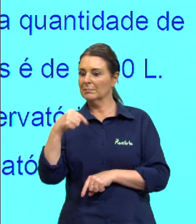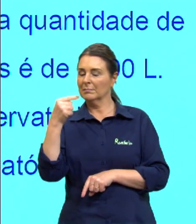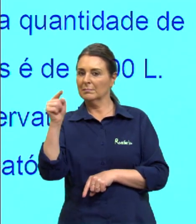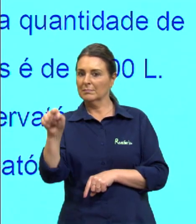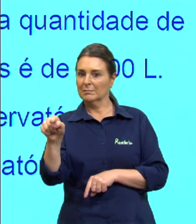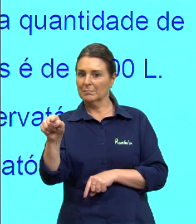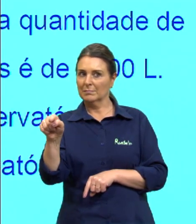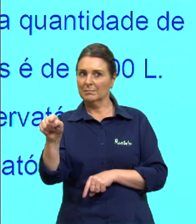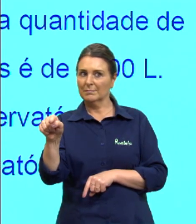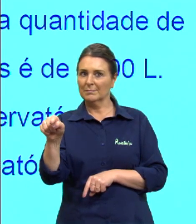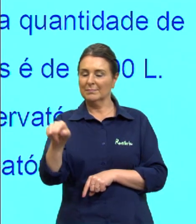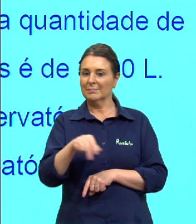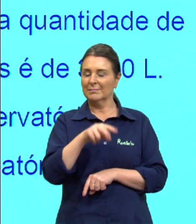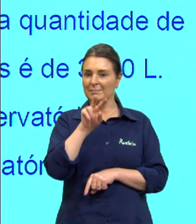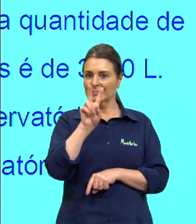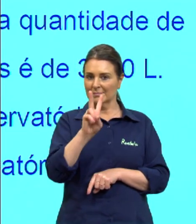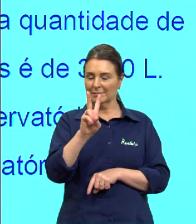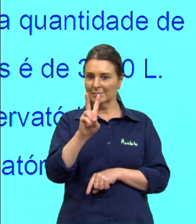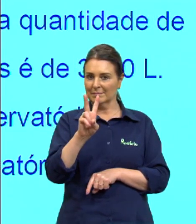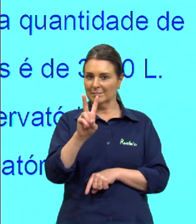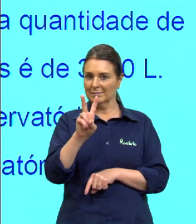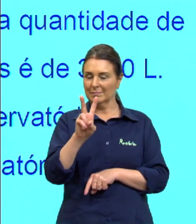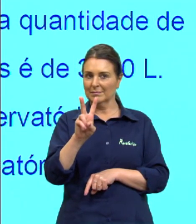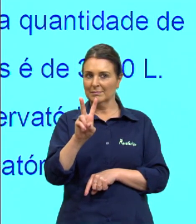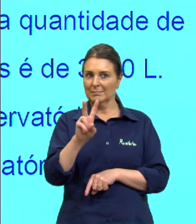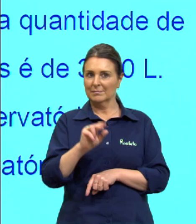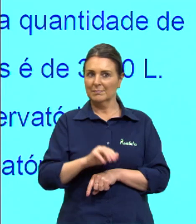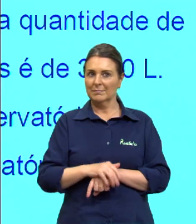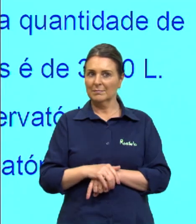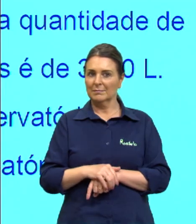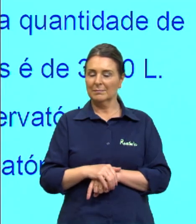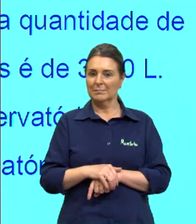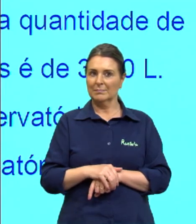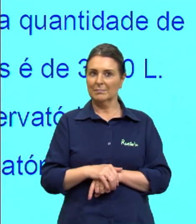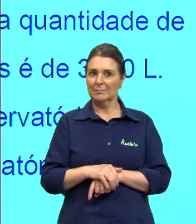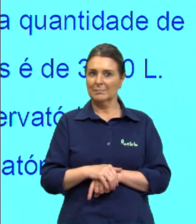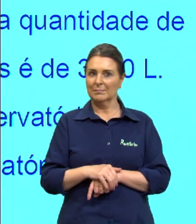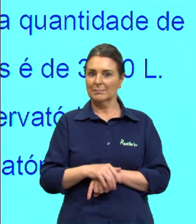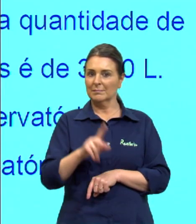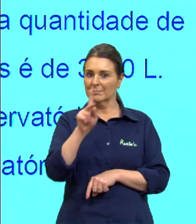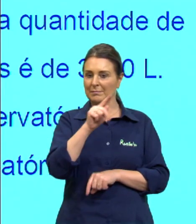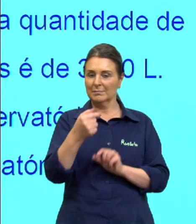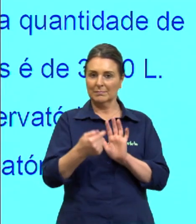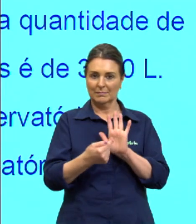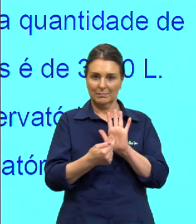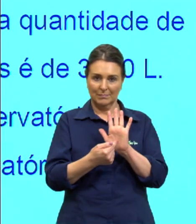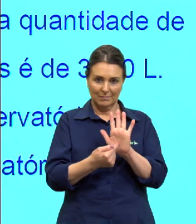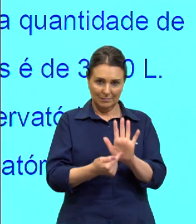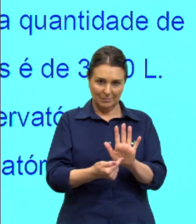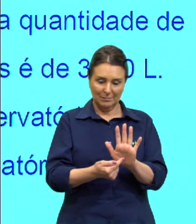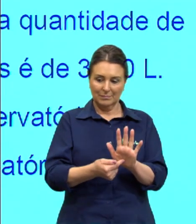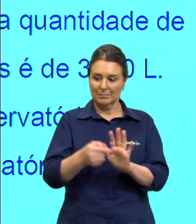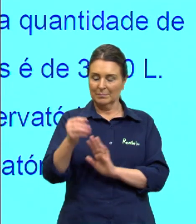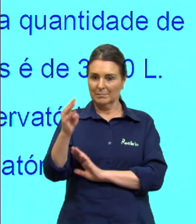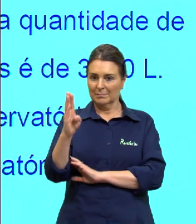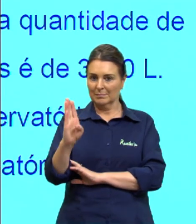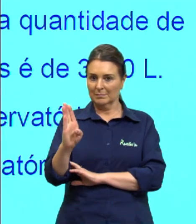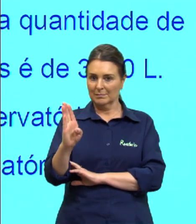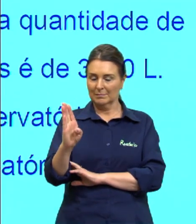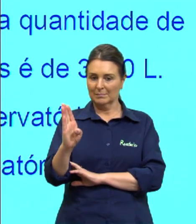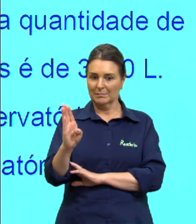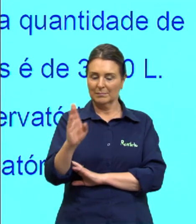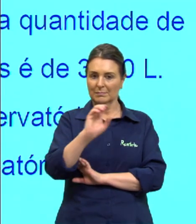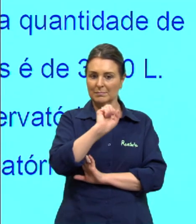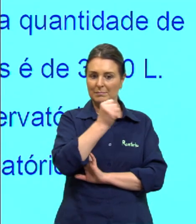Então, nesses dois espaços, ó, o reservatório, que é o reservatório B, entre